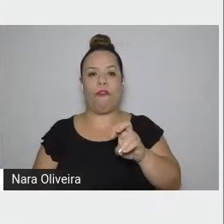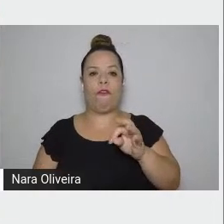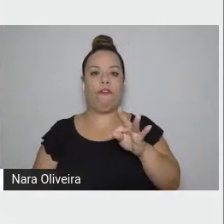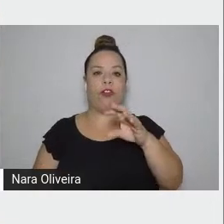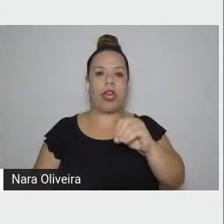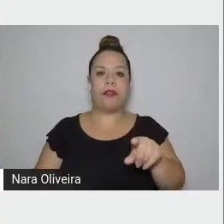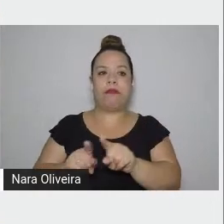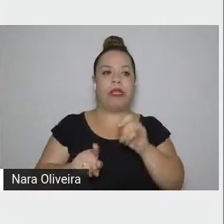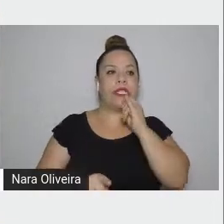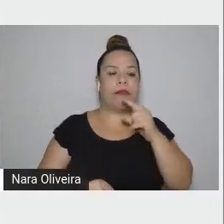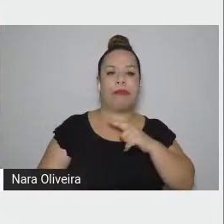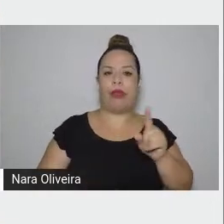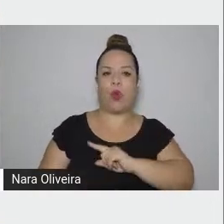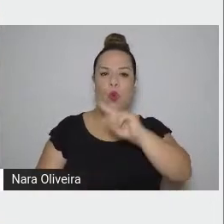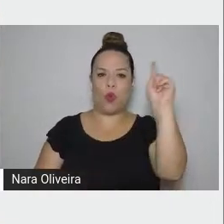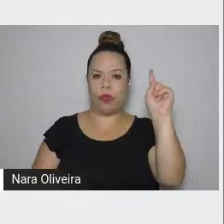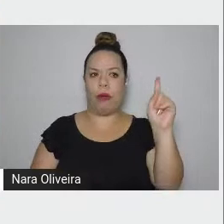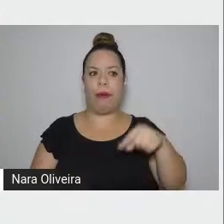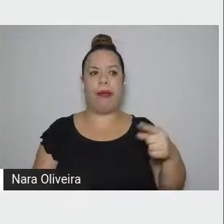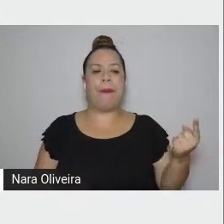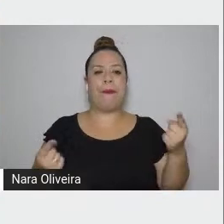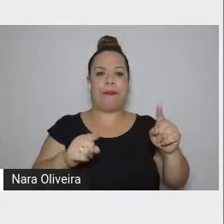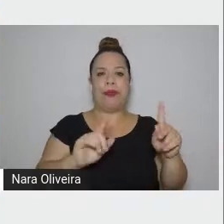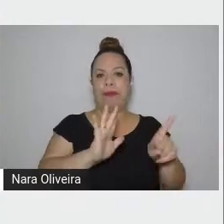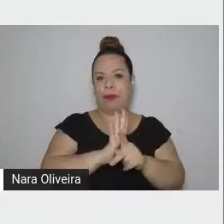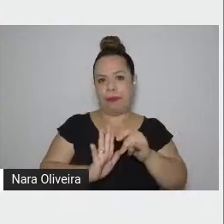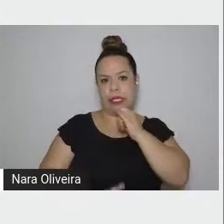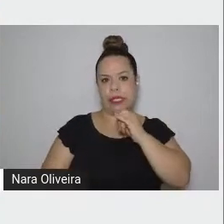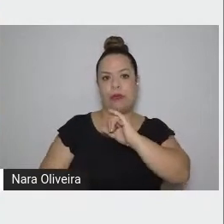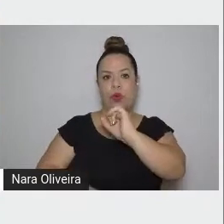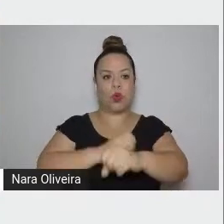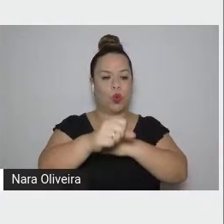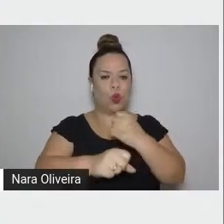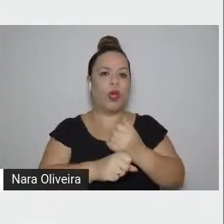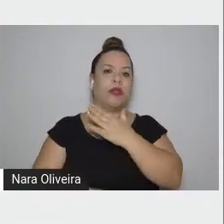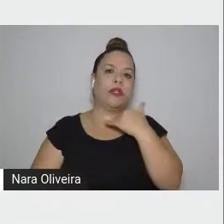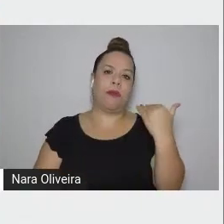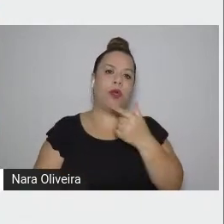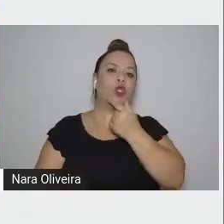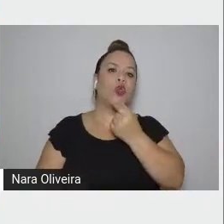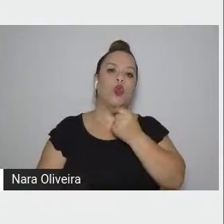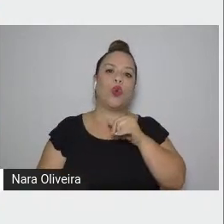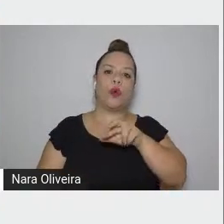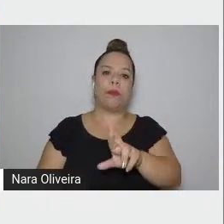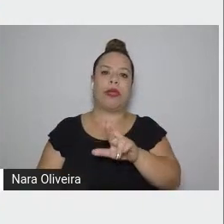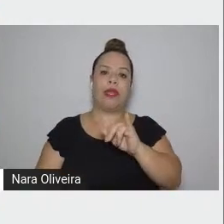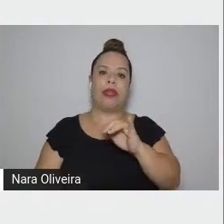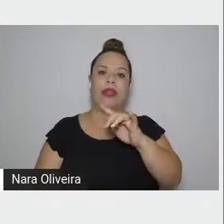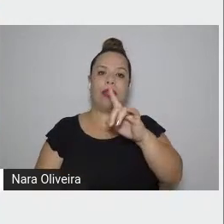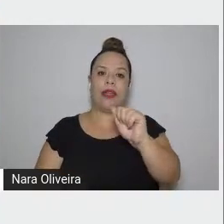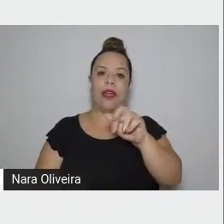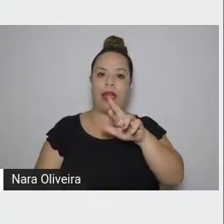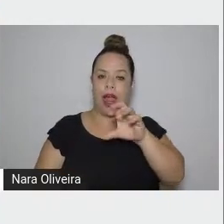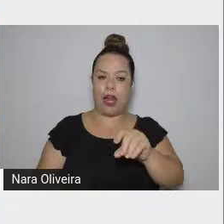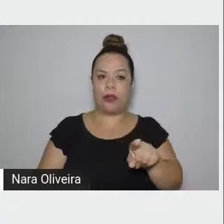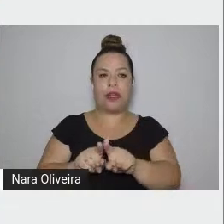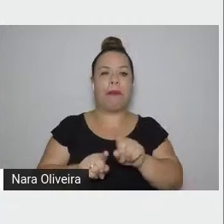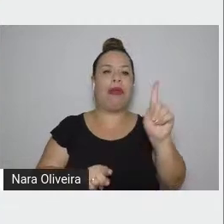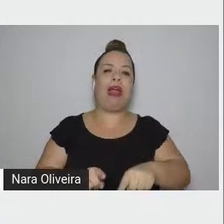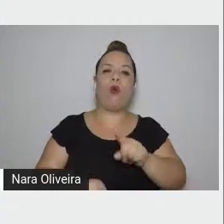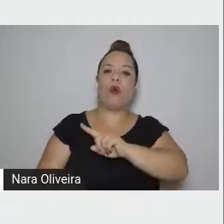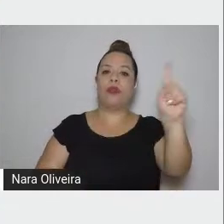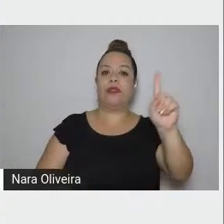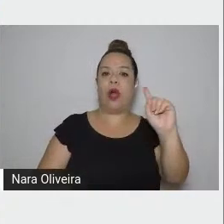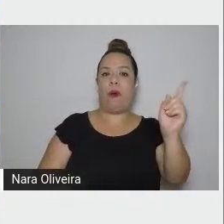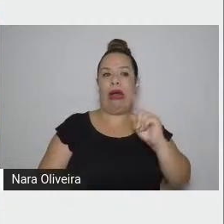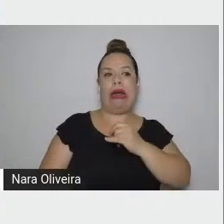monárquica e religiosa. O ano da morte de Ricardo Reis é um não à ideologia escapista do